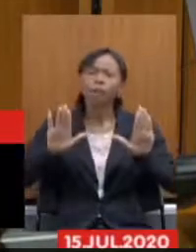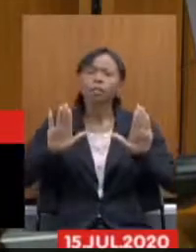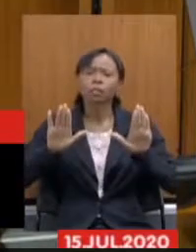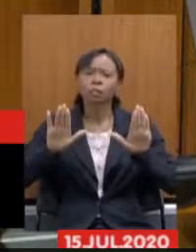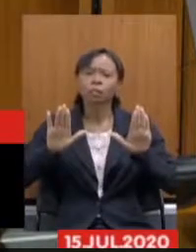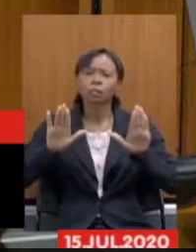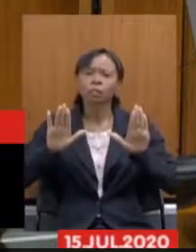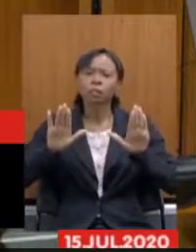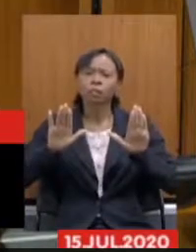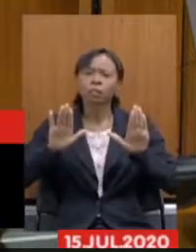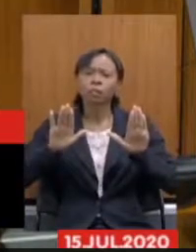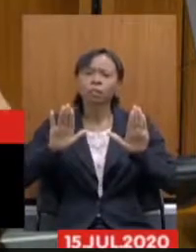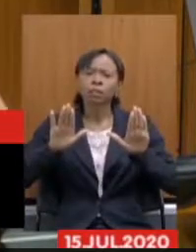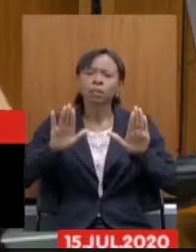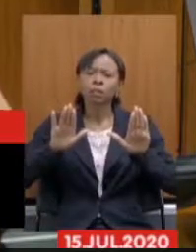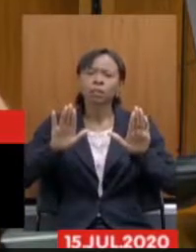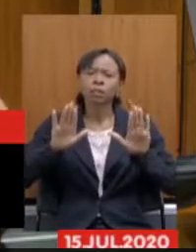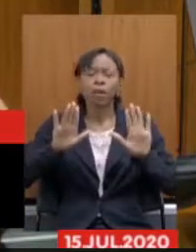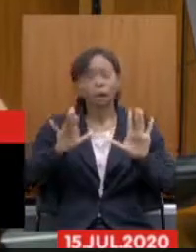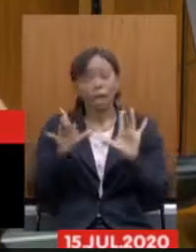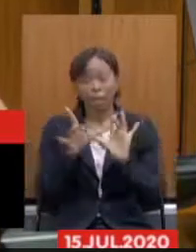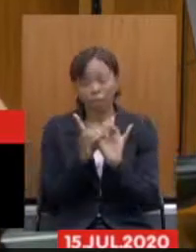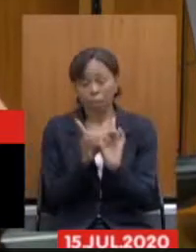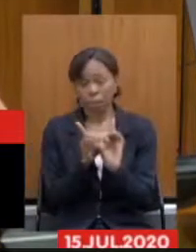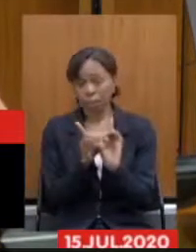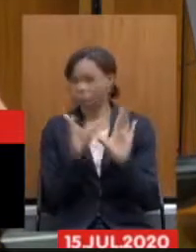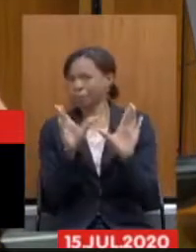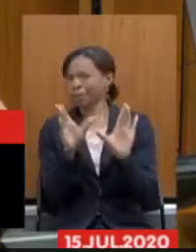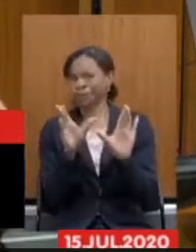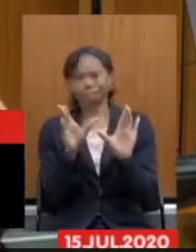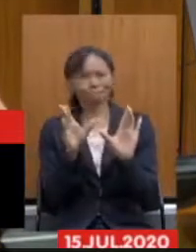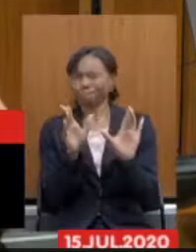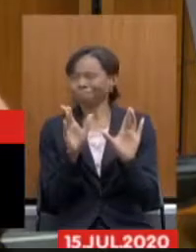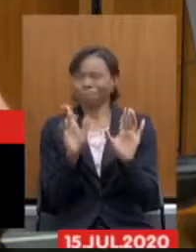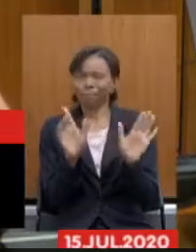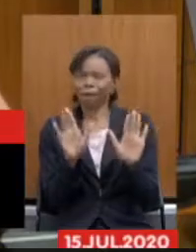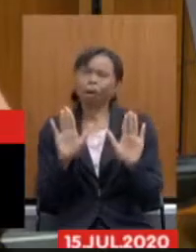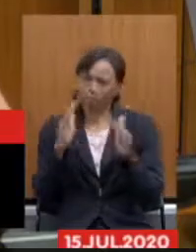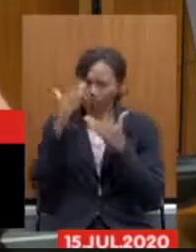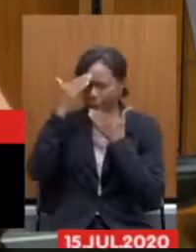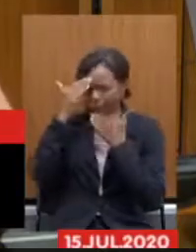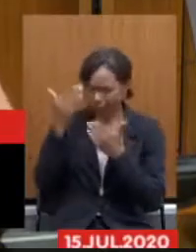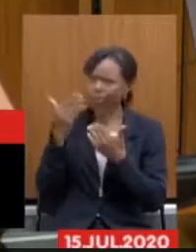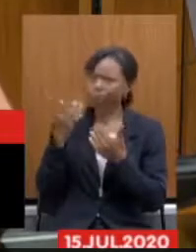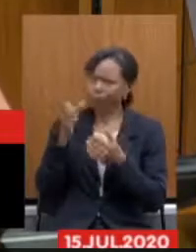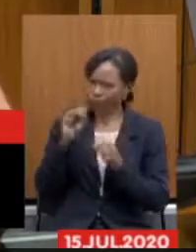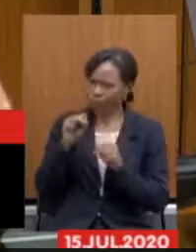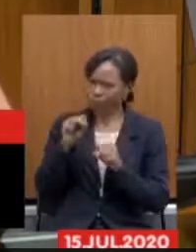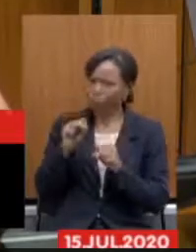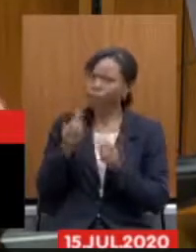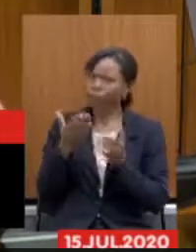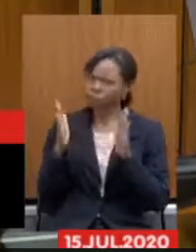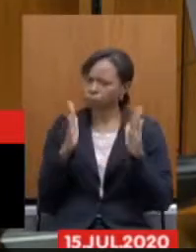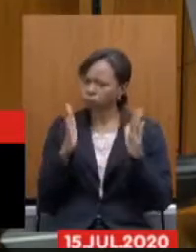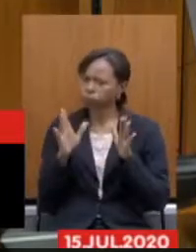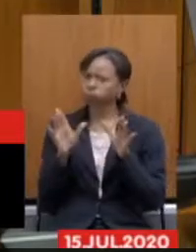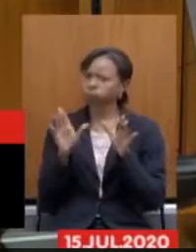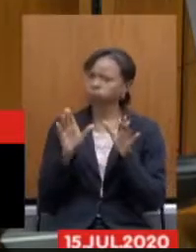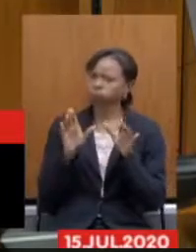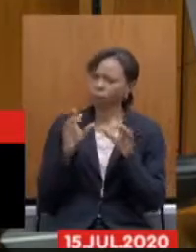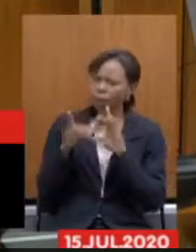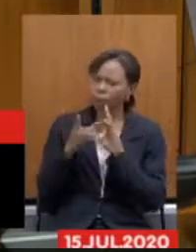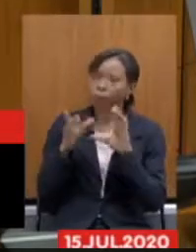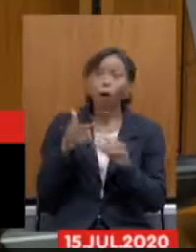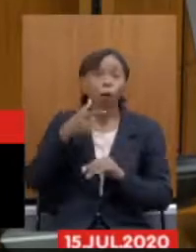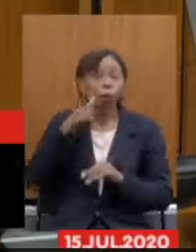espaço que se pode falar que a democracia está aberta em que a gente agradece o espaço para que a gente possa falar isso inclusive inclusive